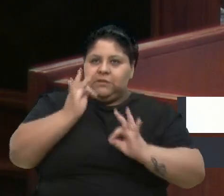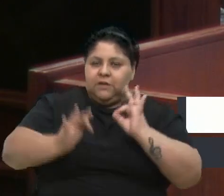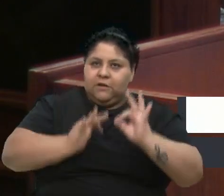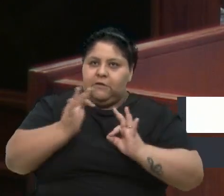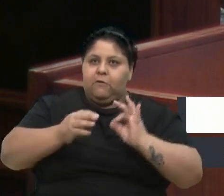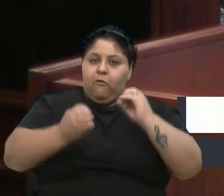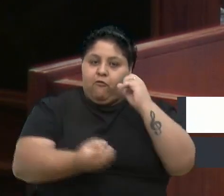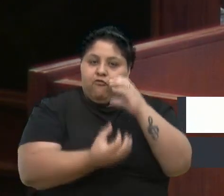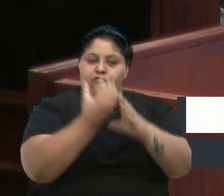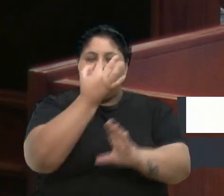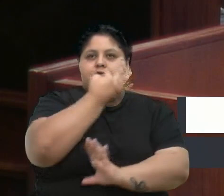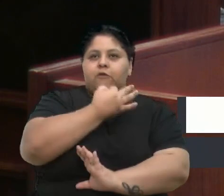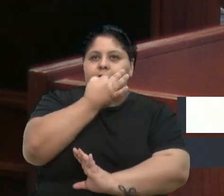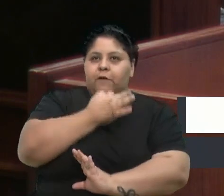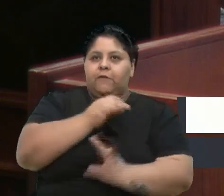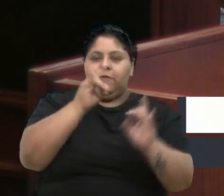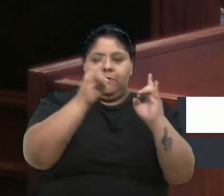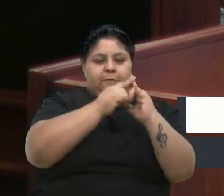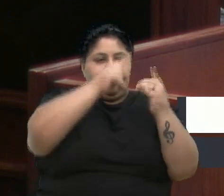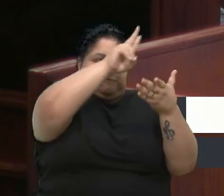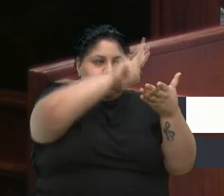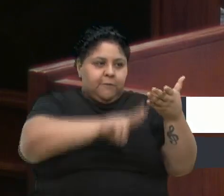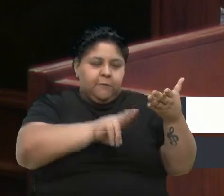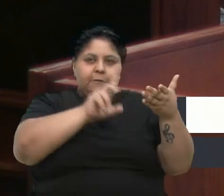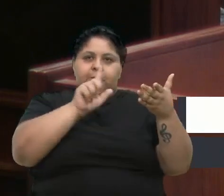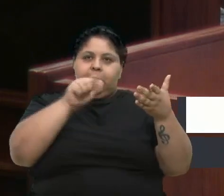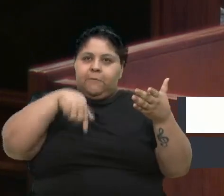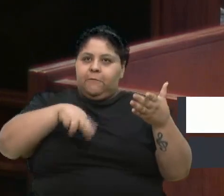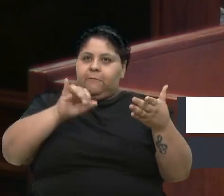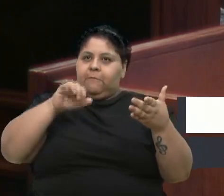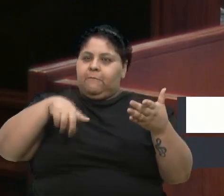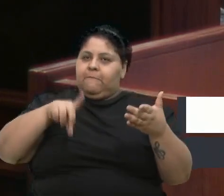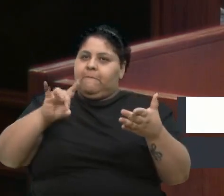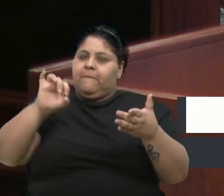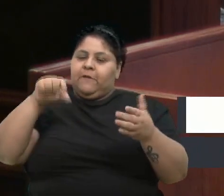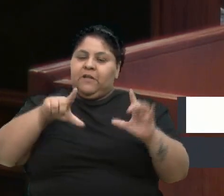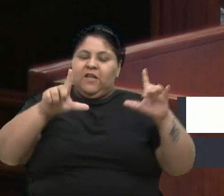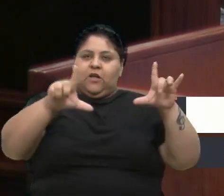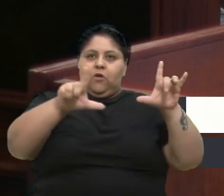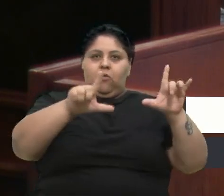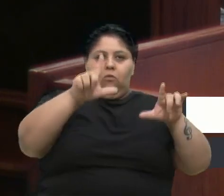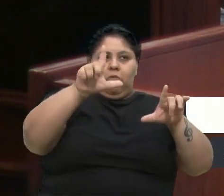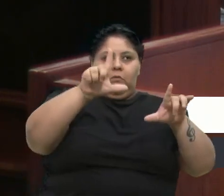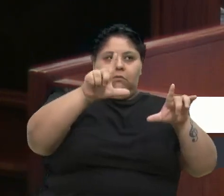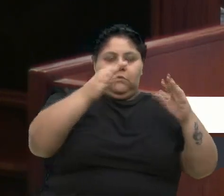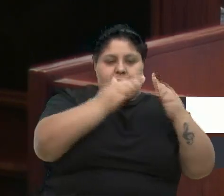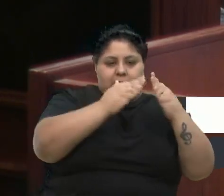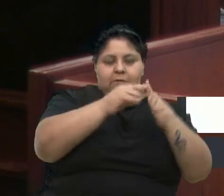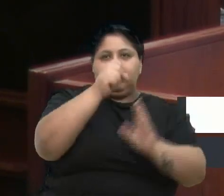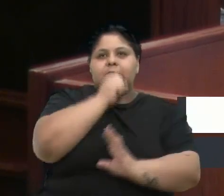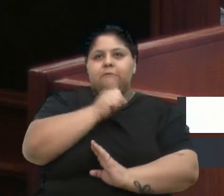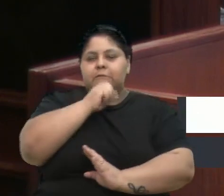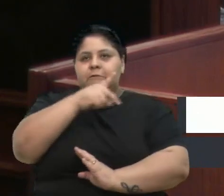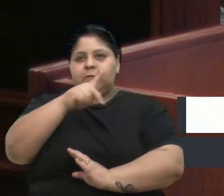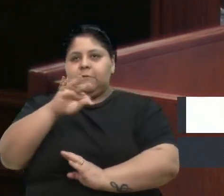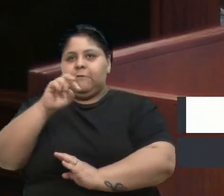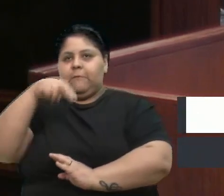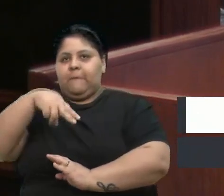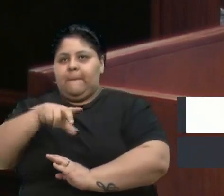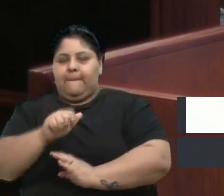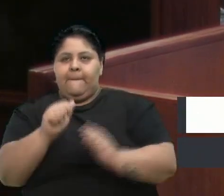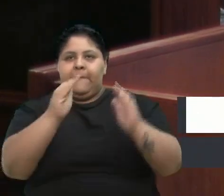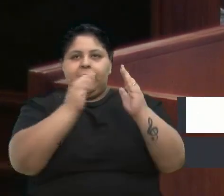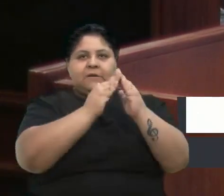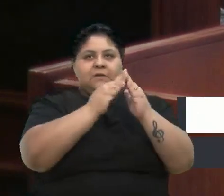Caxias, Instituto de Leitura Quindim, Lar da Velhice São Francisco de Assis, Pátima, Residencial Santa